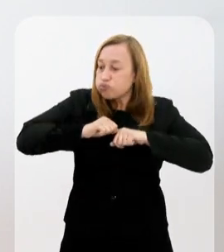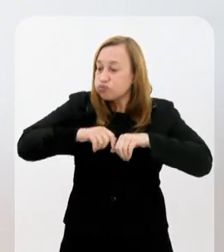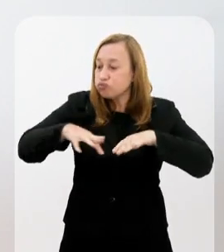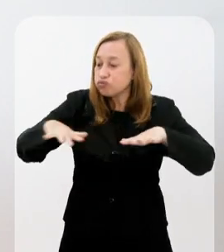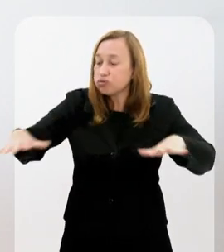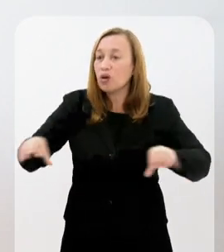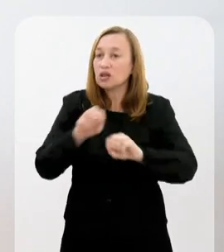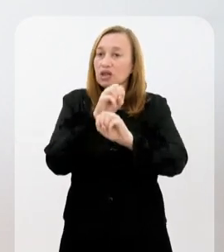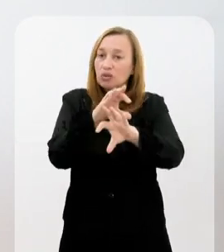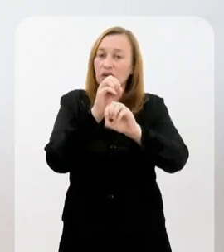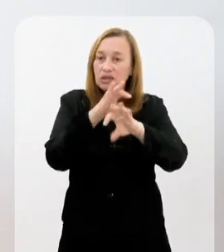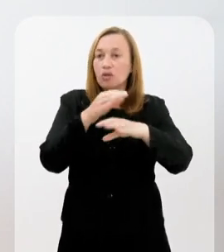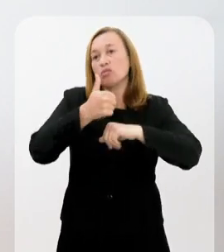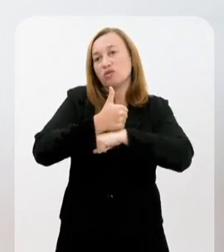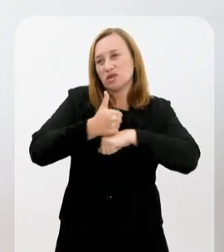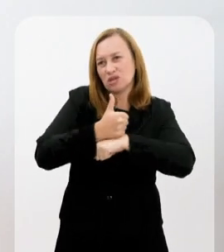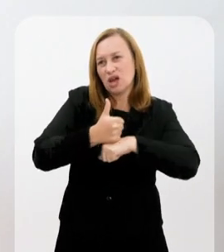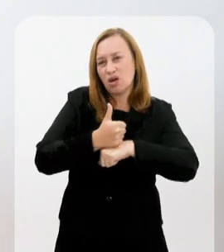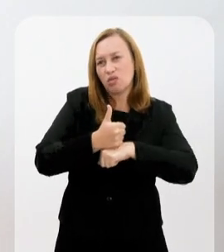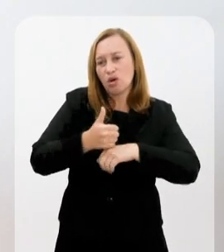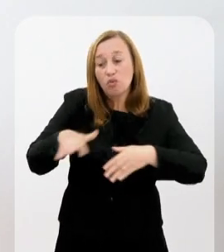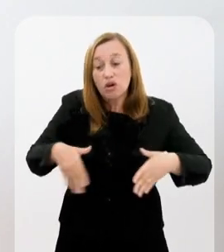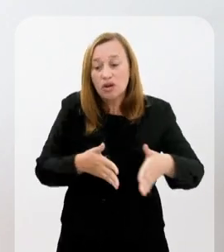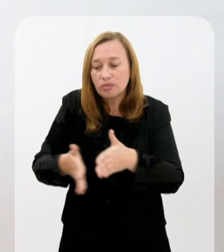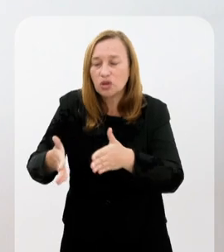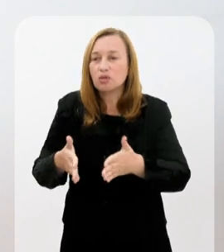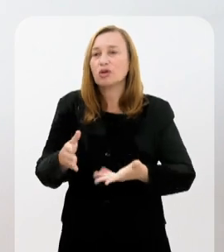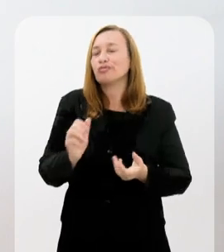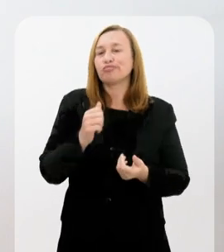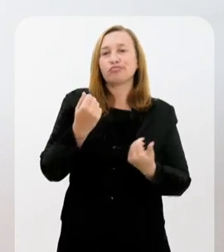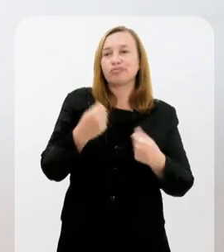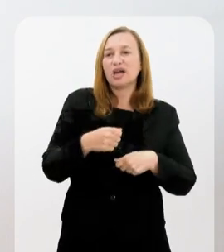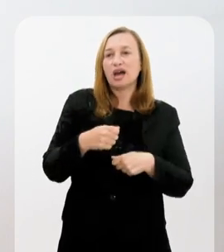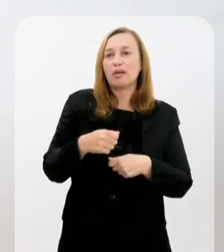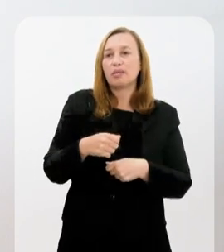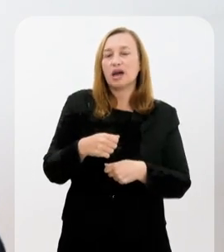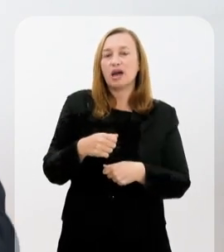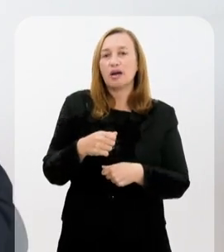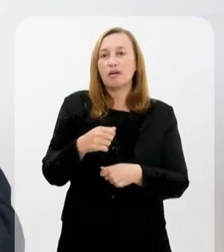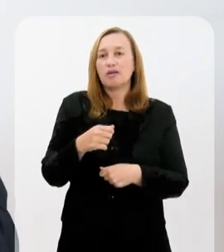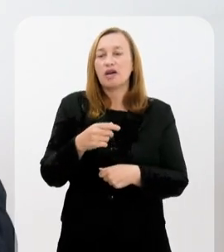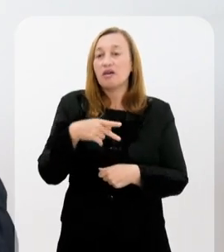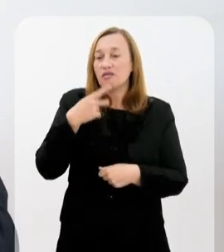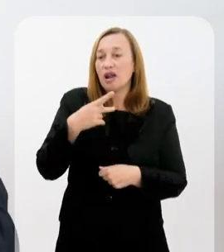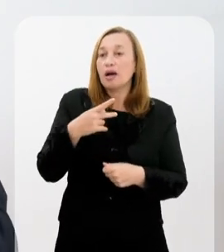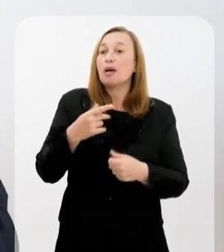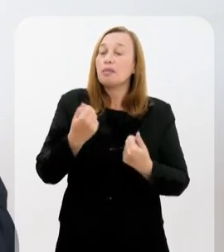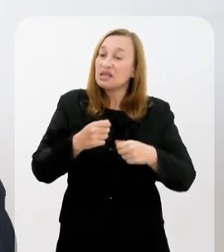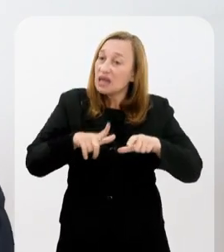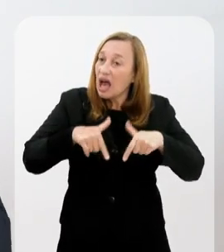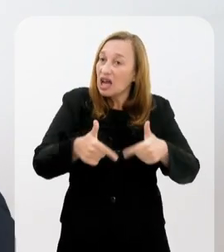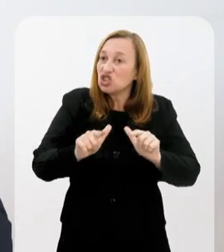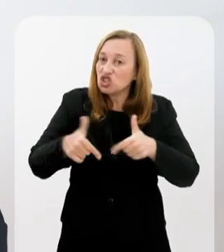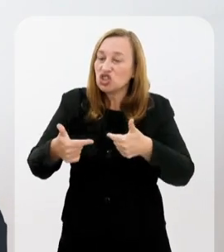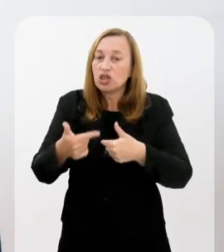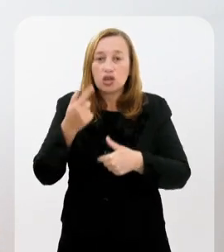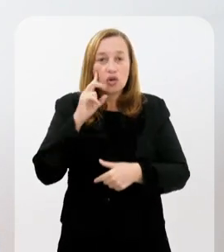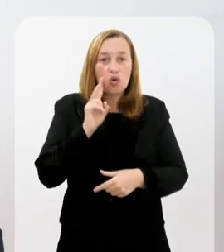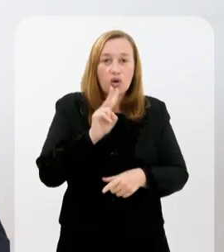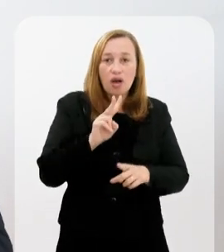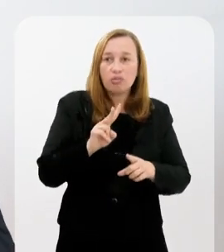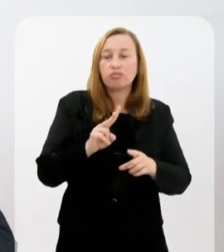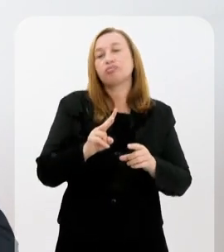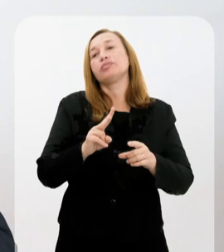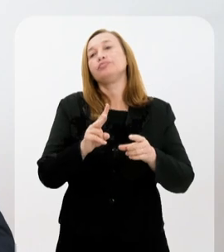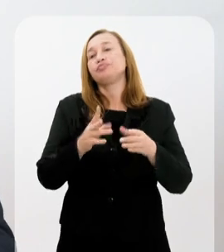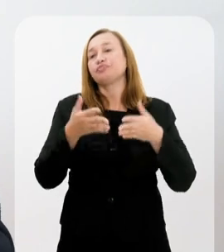expansão da educação profissional, ela é um caminho. Não dá para a gente falar, a gente pode fazer várias ações, mas se a